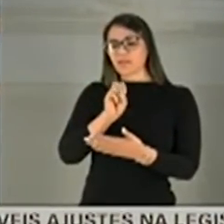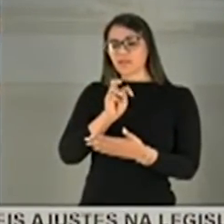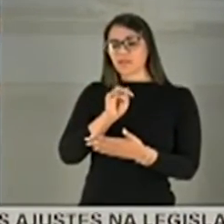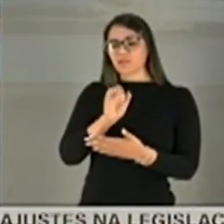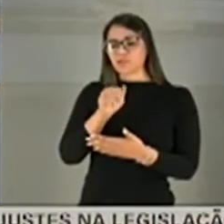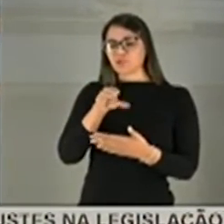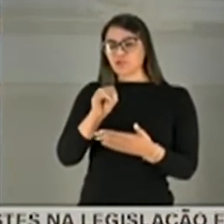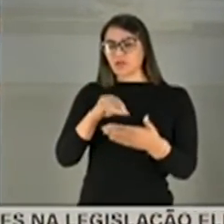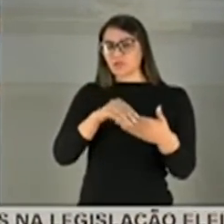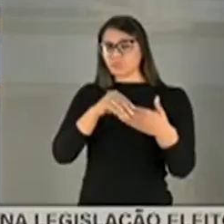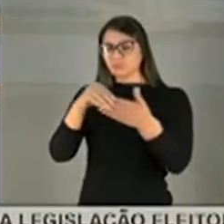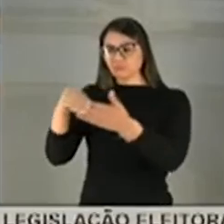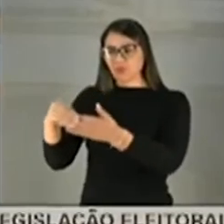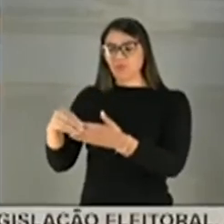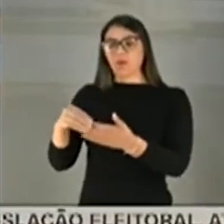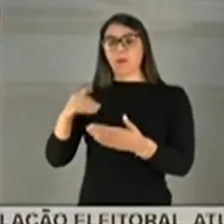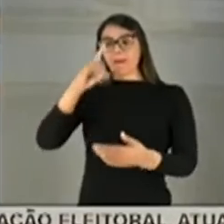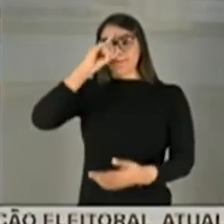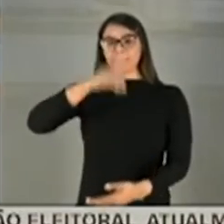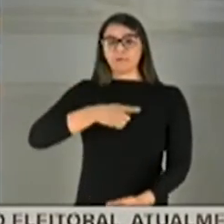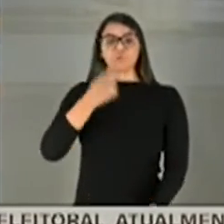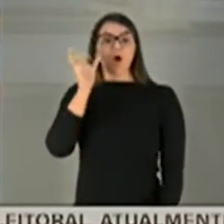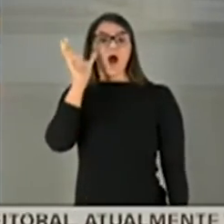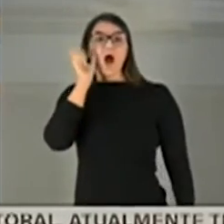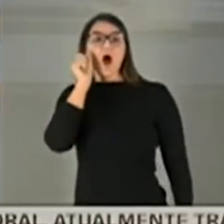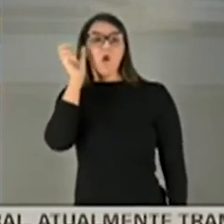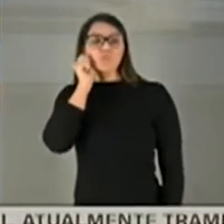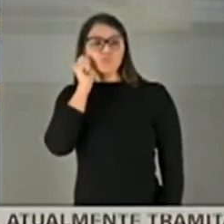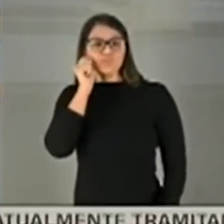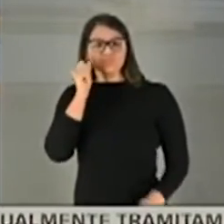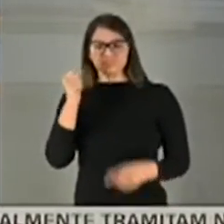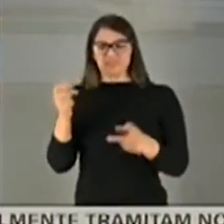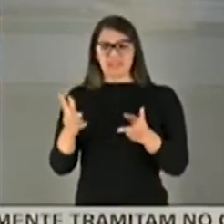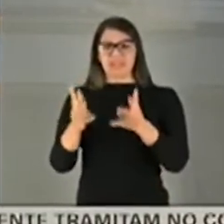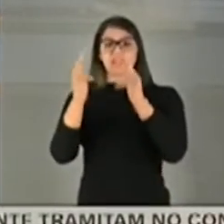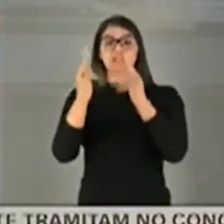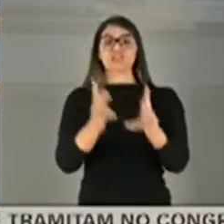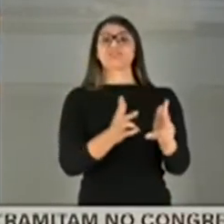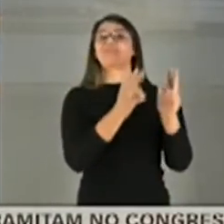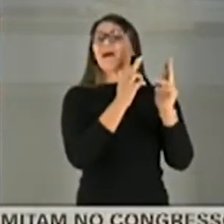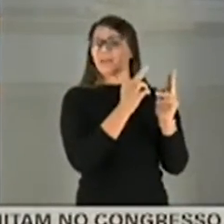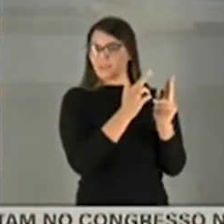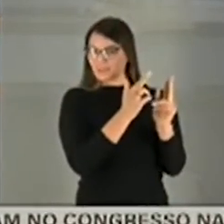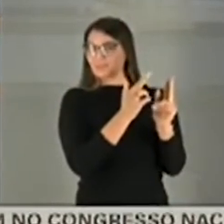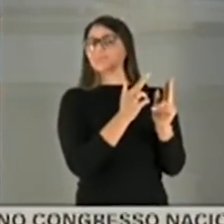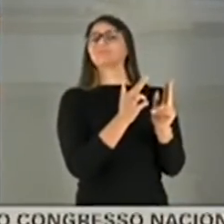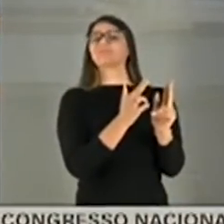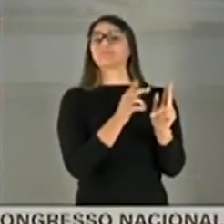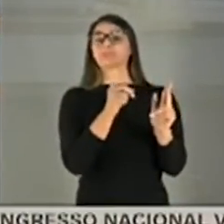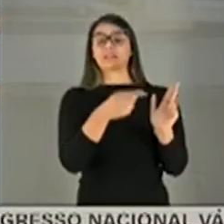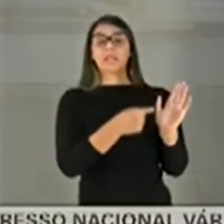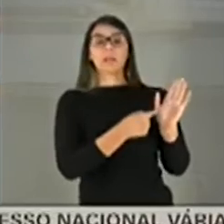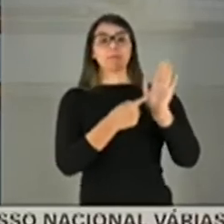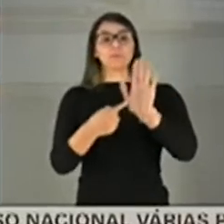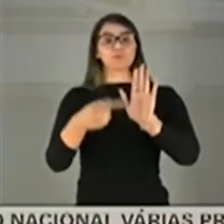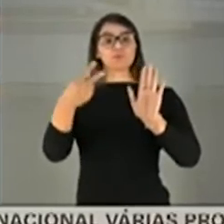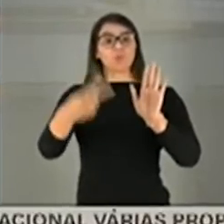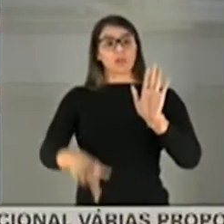um áudio, um áudio cortado, editado, que ele exibiu aqui.